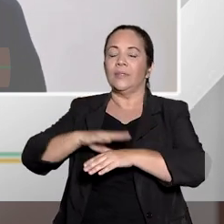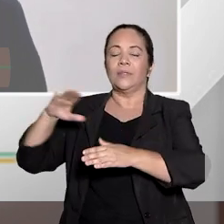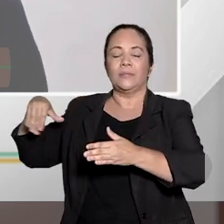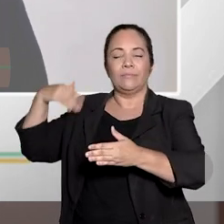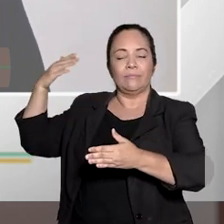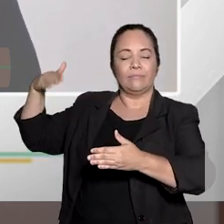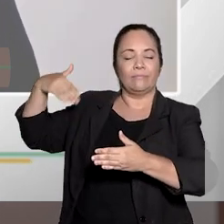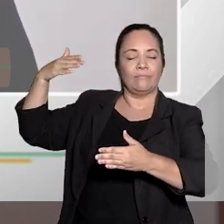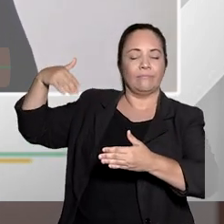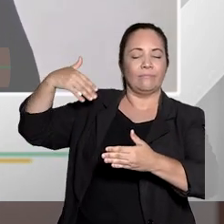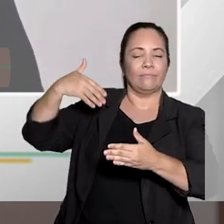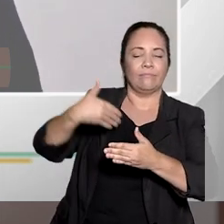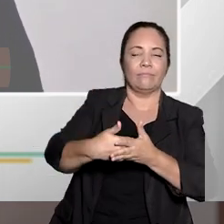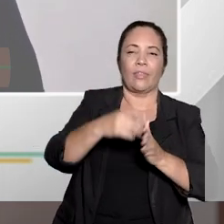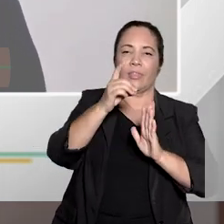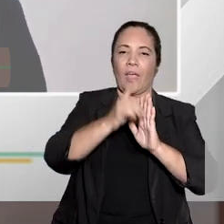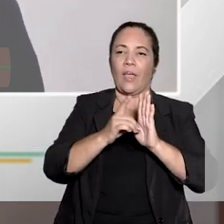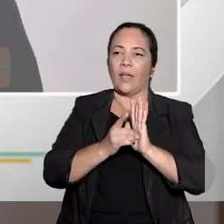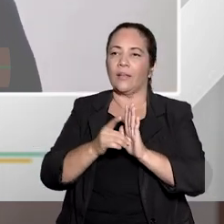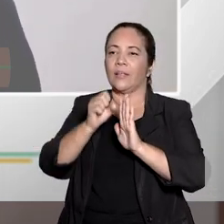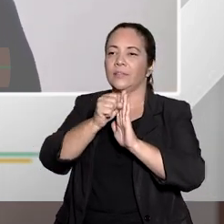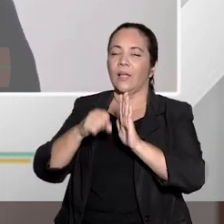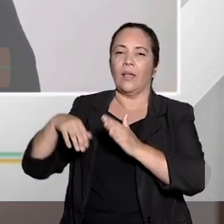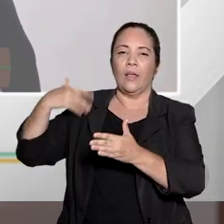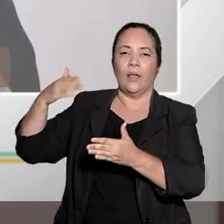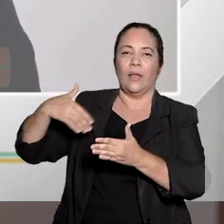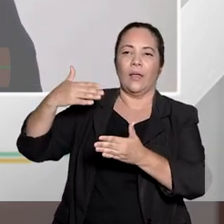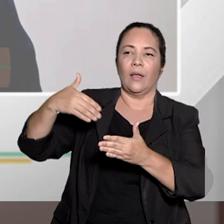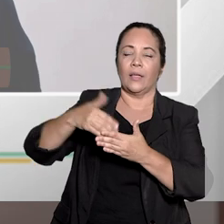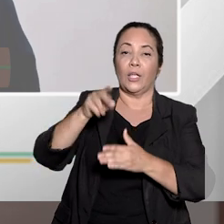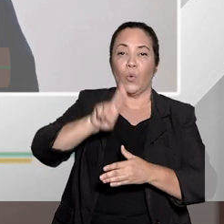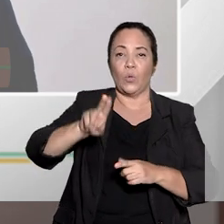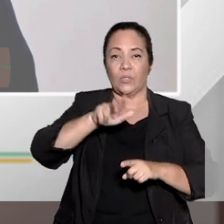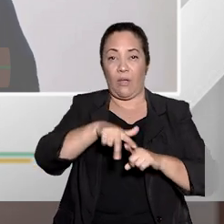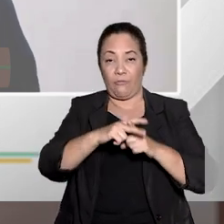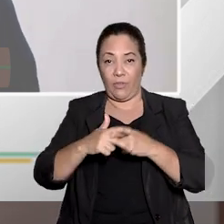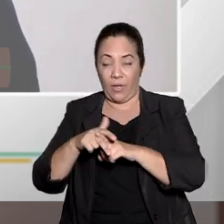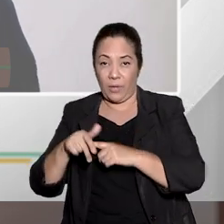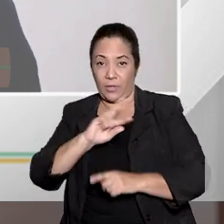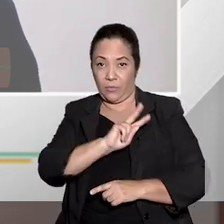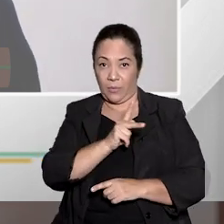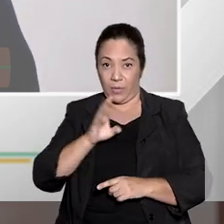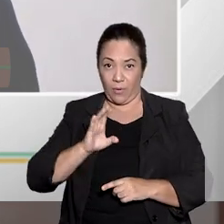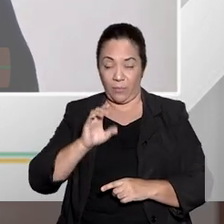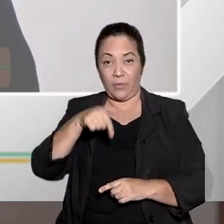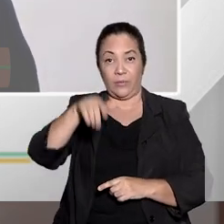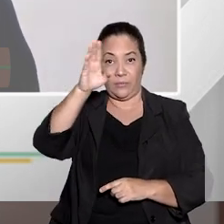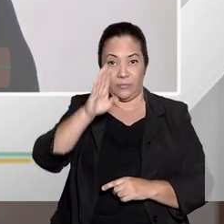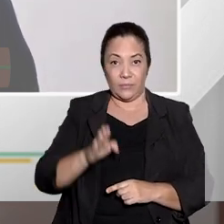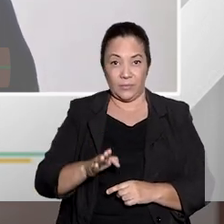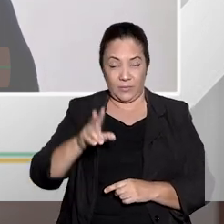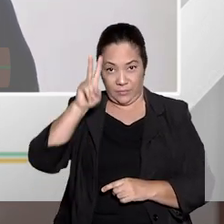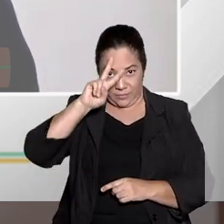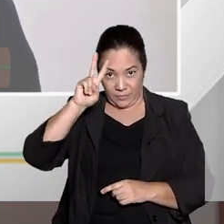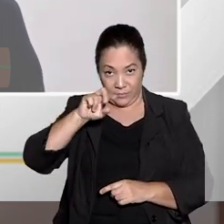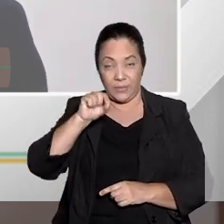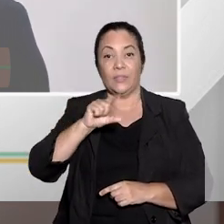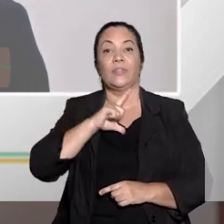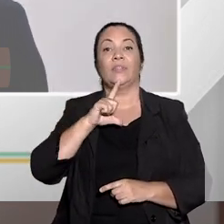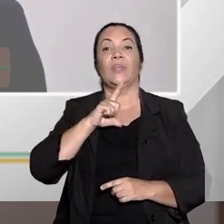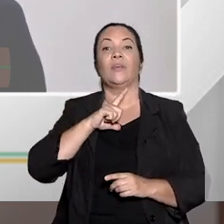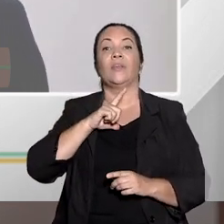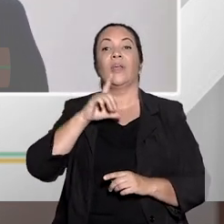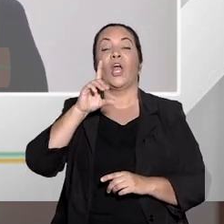das décadas, dos séculos, a ferramenta do habeas corpus, que no Brasil, é interessante lembrar, que a gente tem, inclusive, a chamada